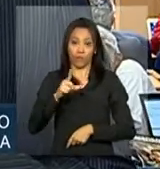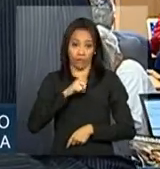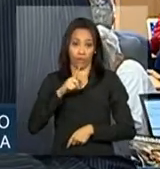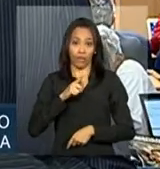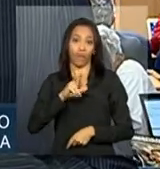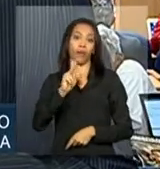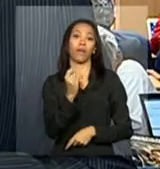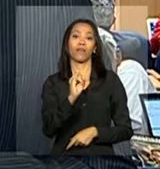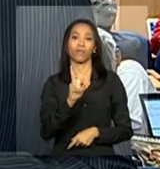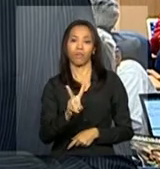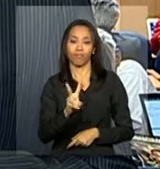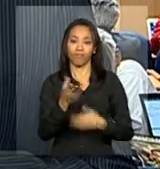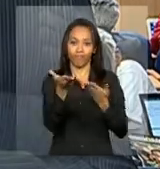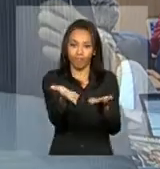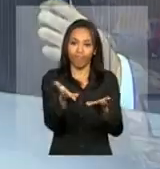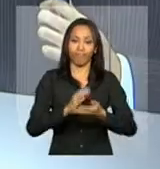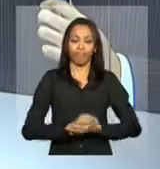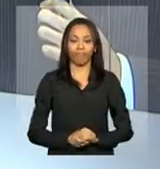Malu.